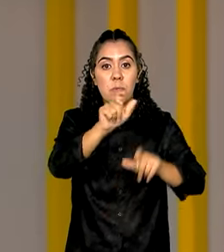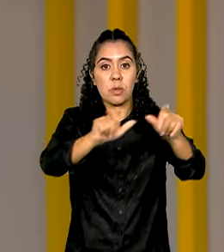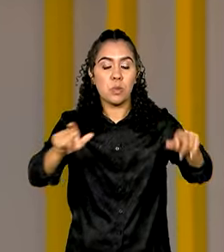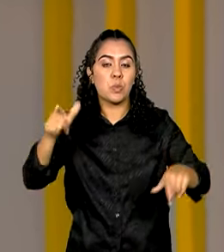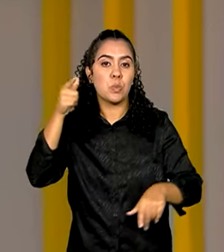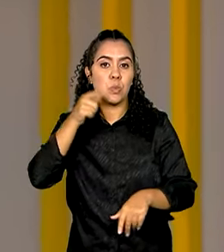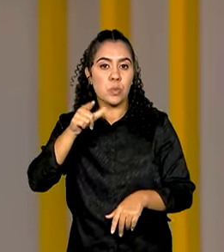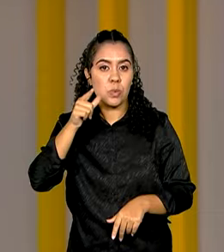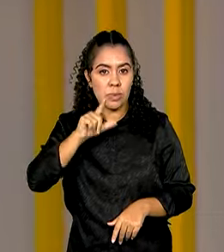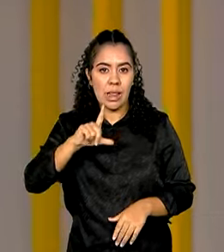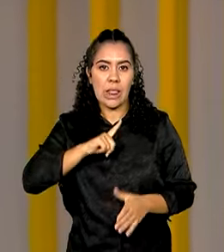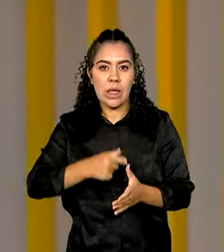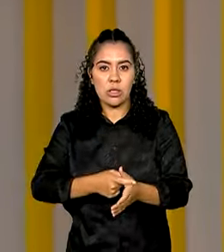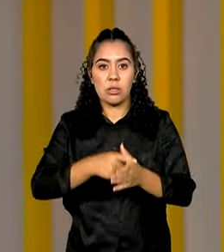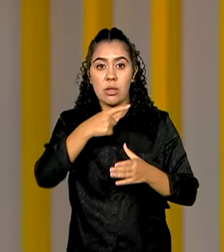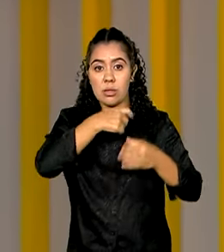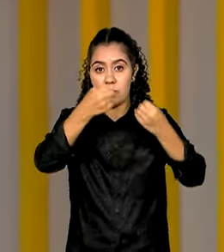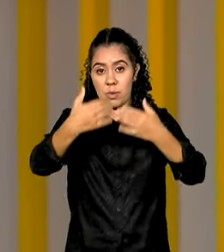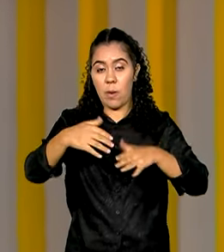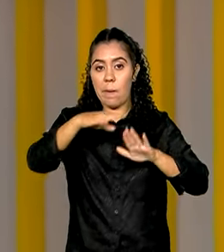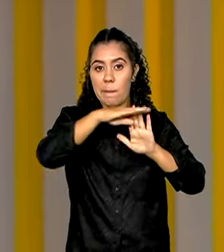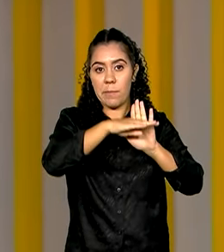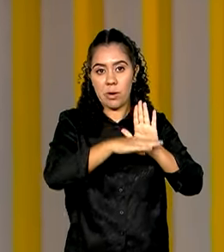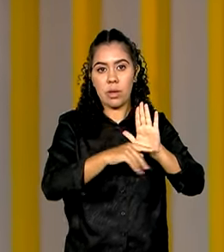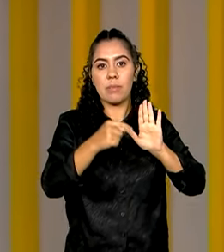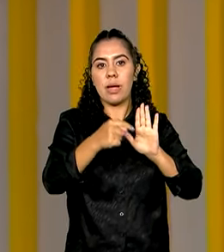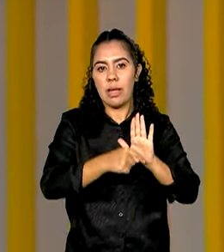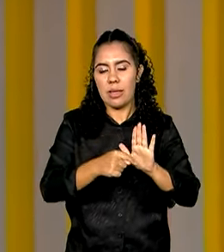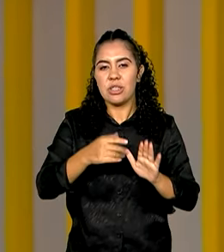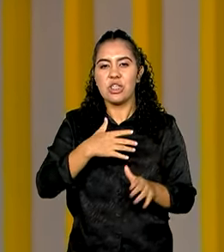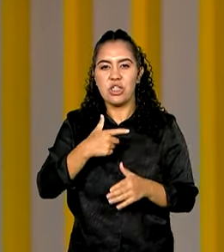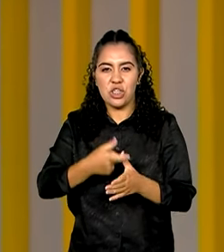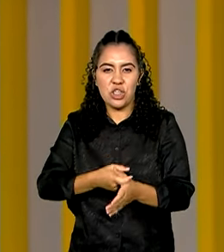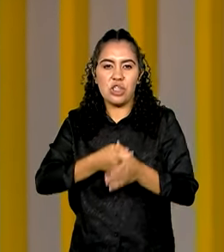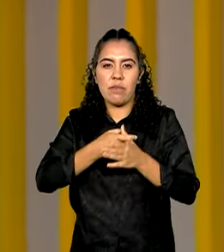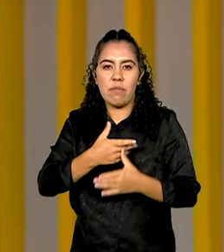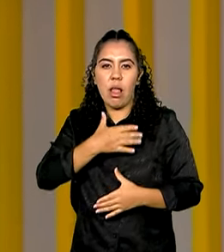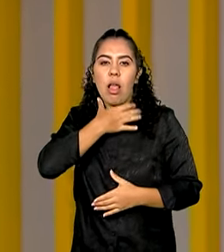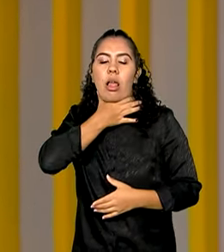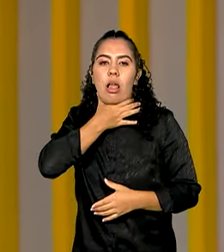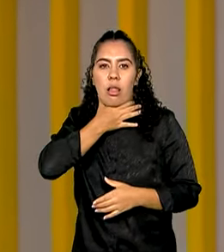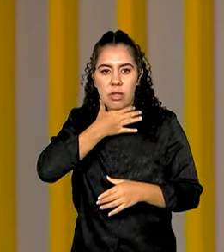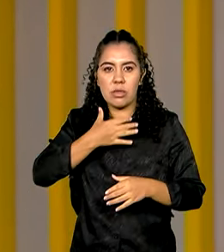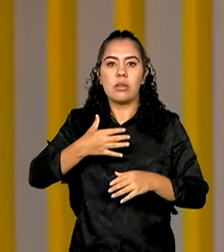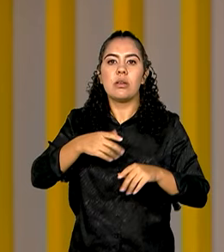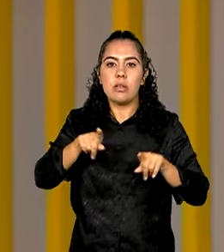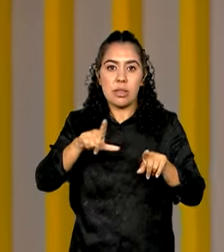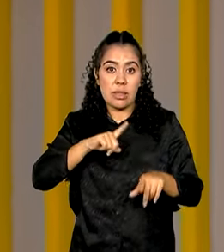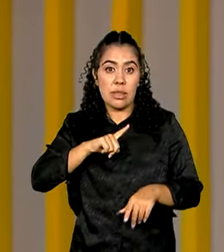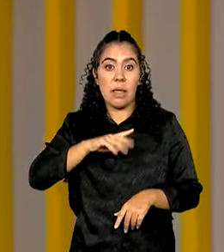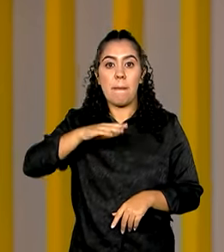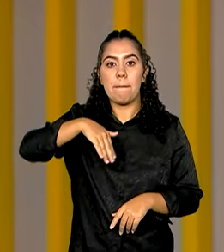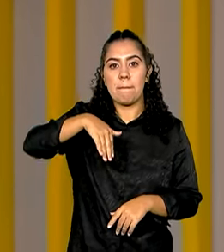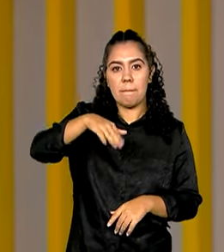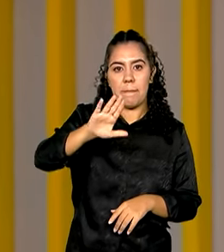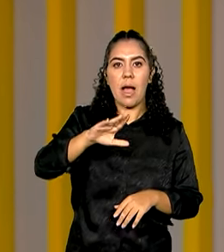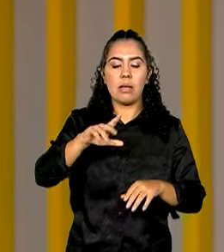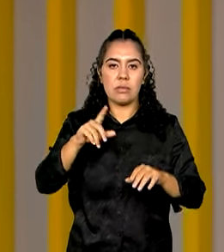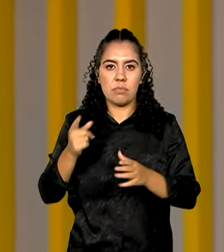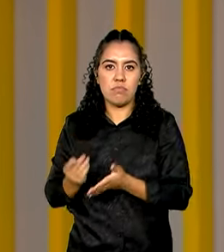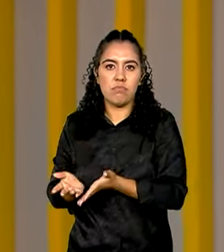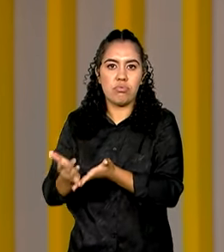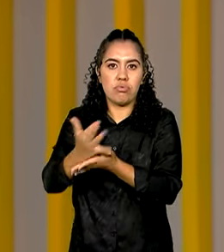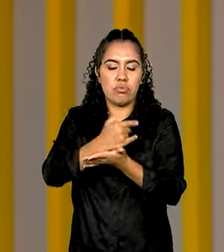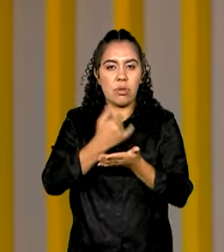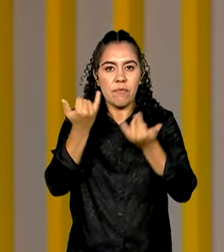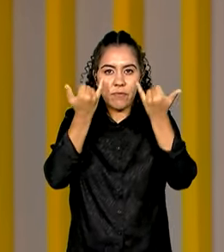E o programa Desenrola, que renegocia dívidas de todo tipo de consumidor, também apresentou mais um balanço parcial. Confira